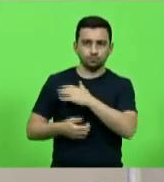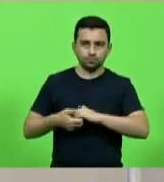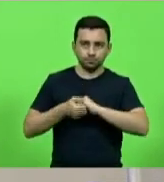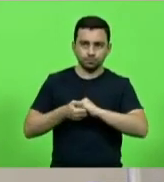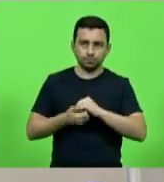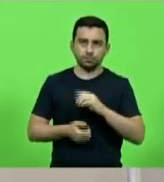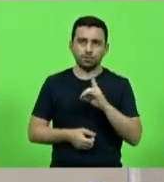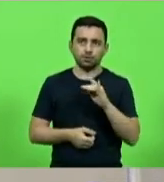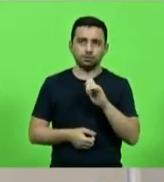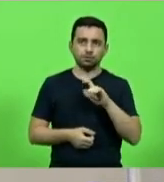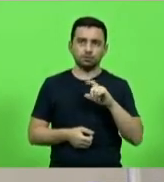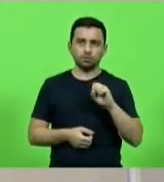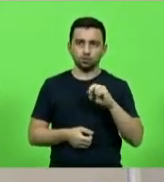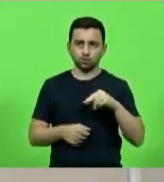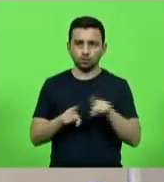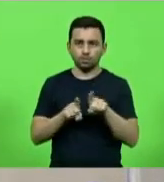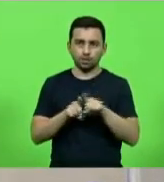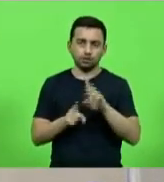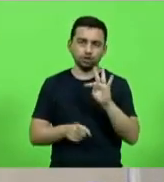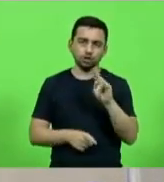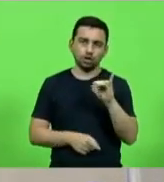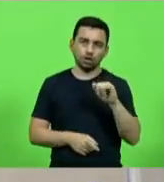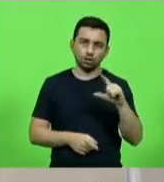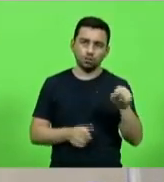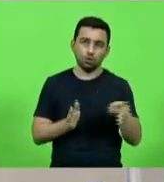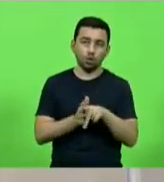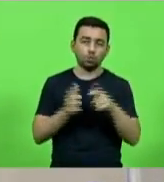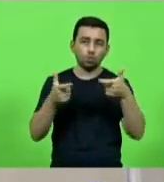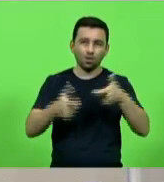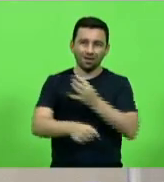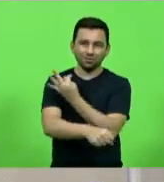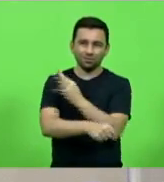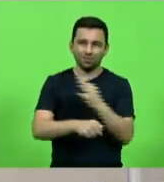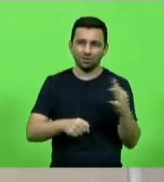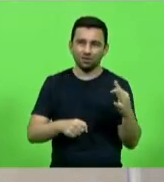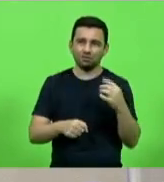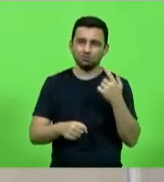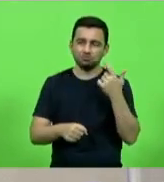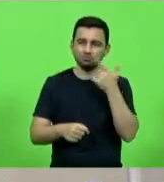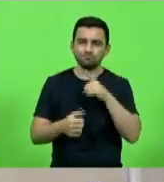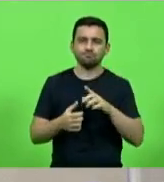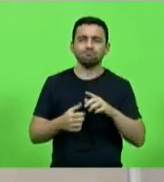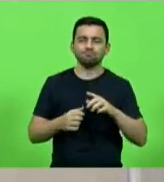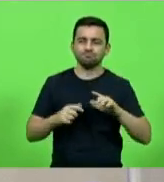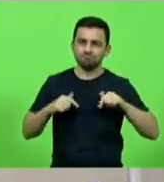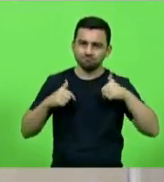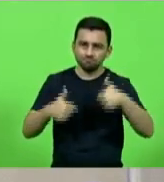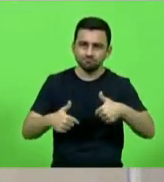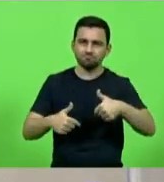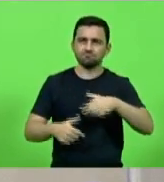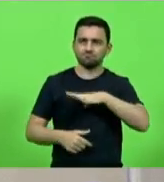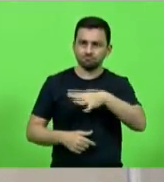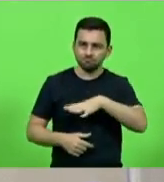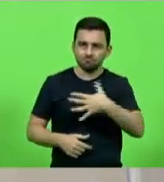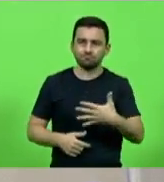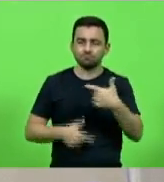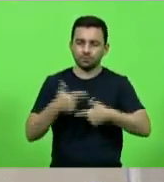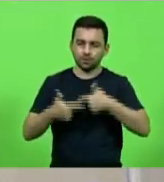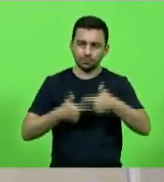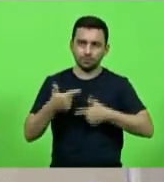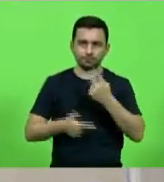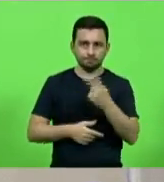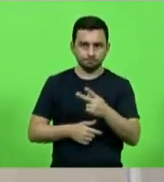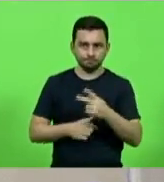Mota, do 5º Batalhão de Polícia Militar de Tubarão, pelo ato de desprendimento e coragem no cumprimento de seus deveres funcionais. Em